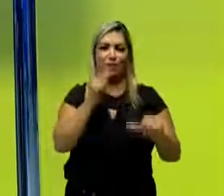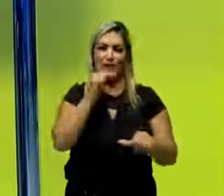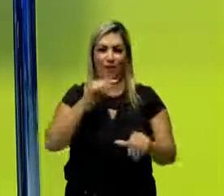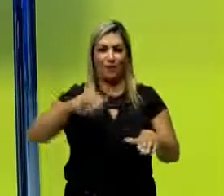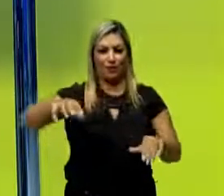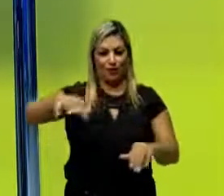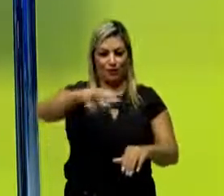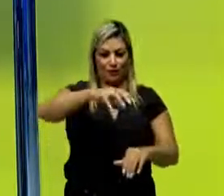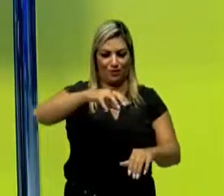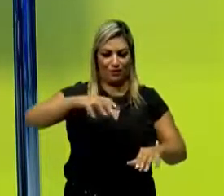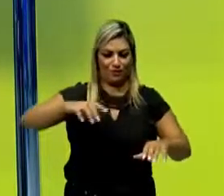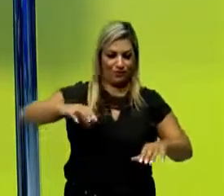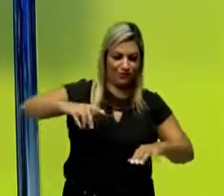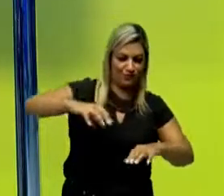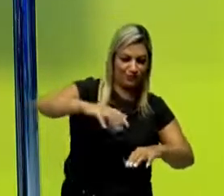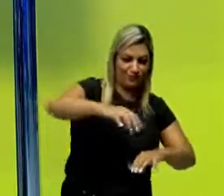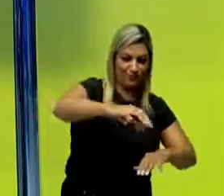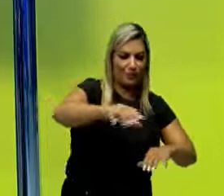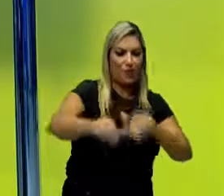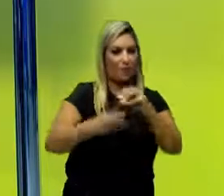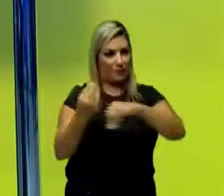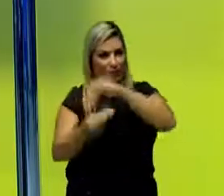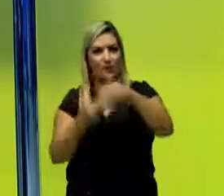onde as patinhas encostam.